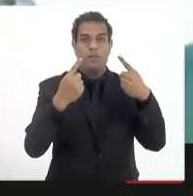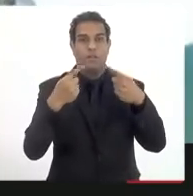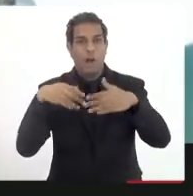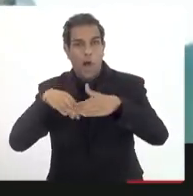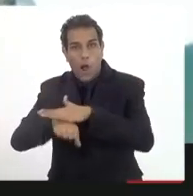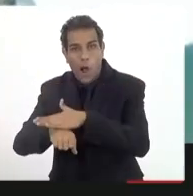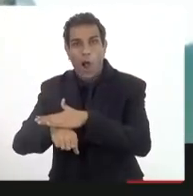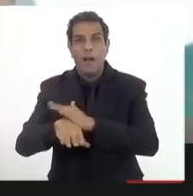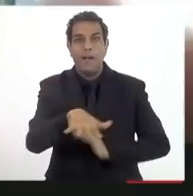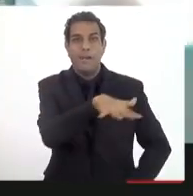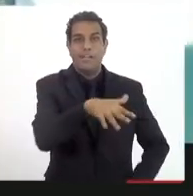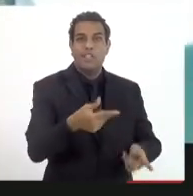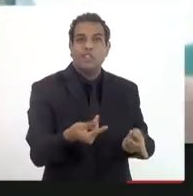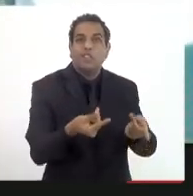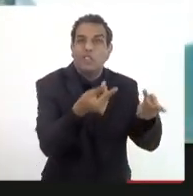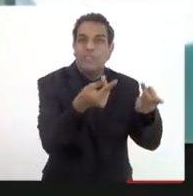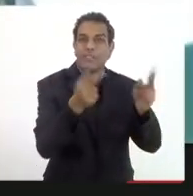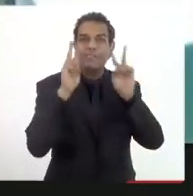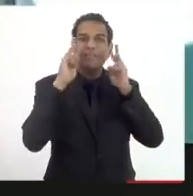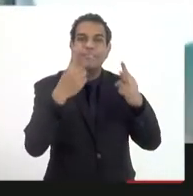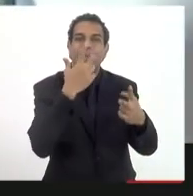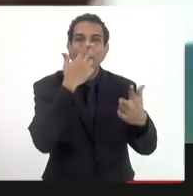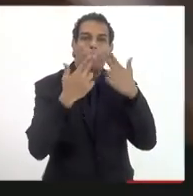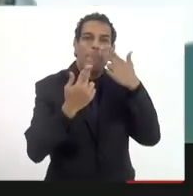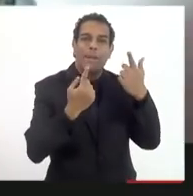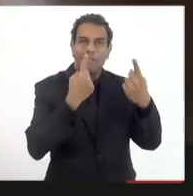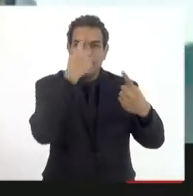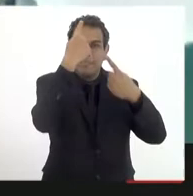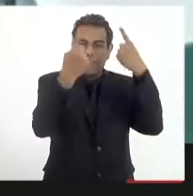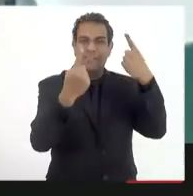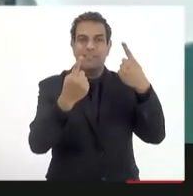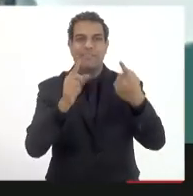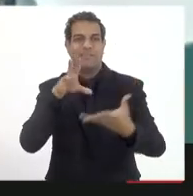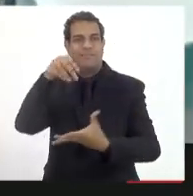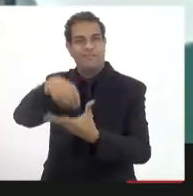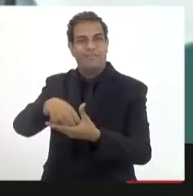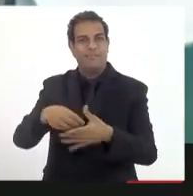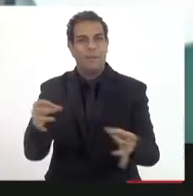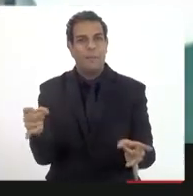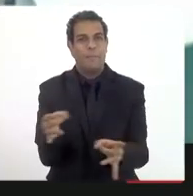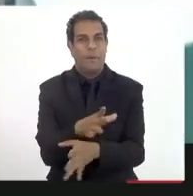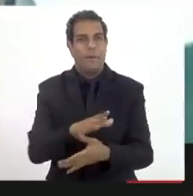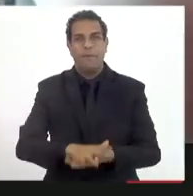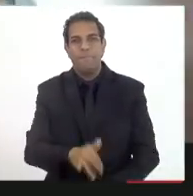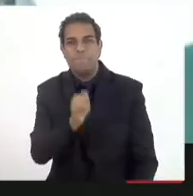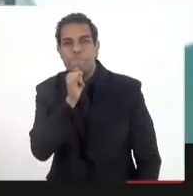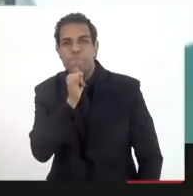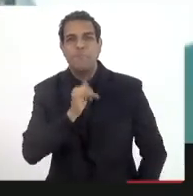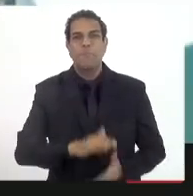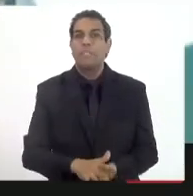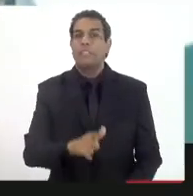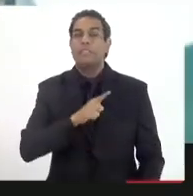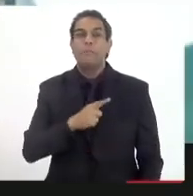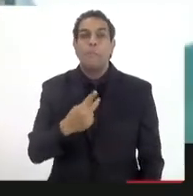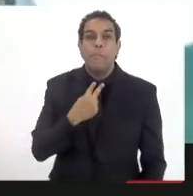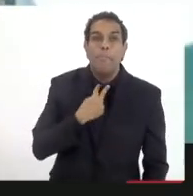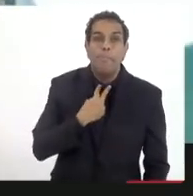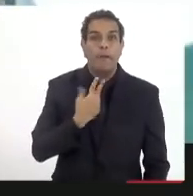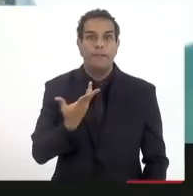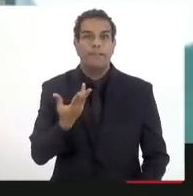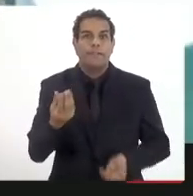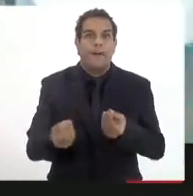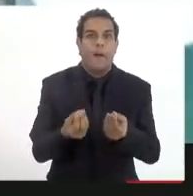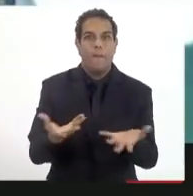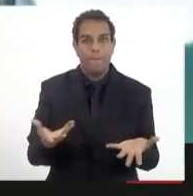contingência. A fazenda é muito criativa. Na lei do FNDCT, só para dar um exemplo, já tinha que não podia ser contingenciado.